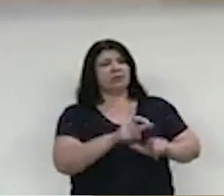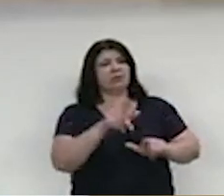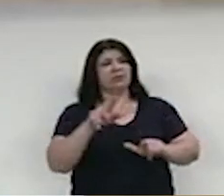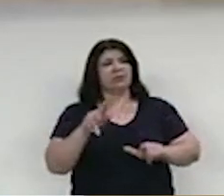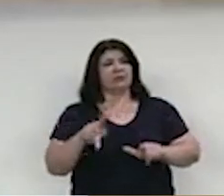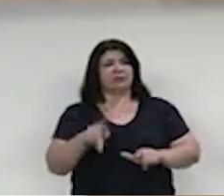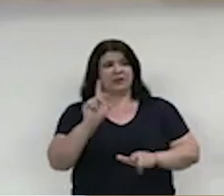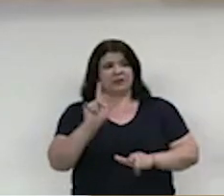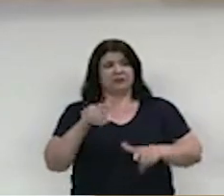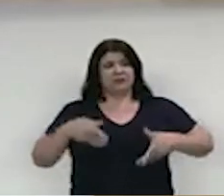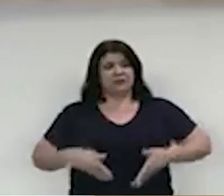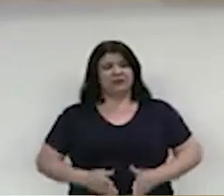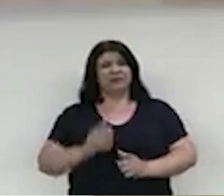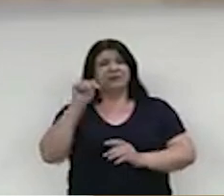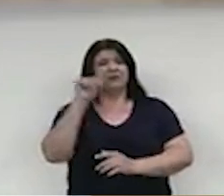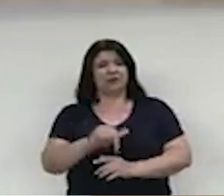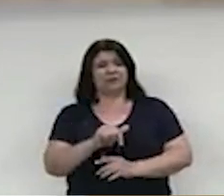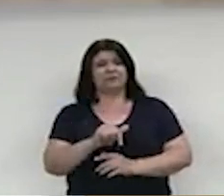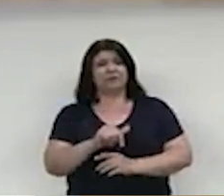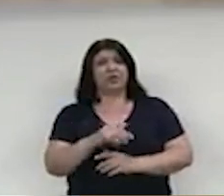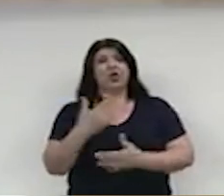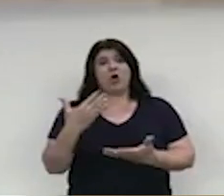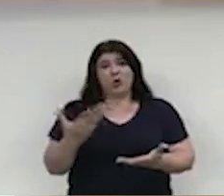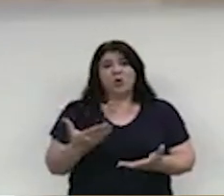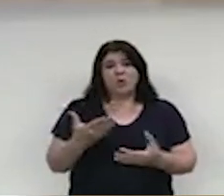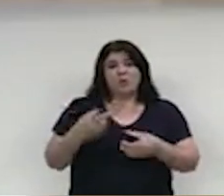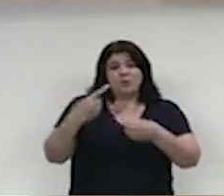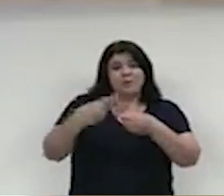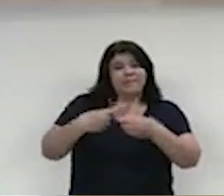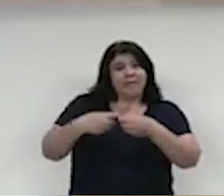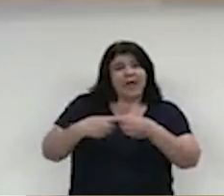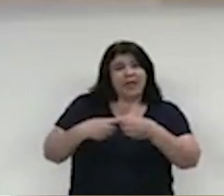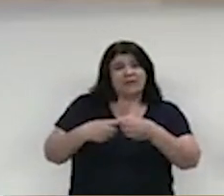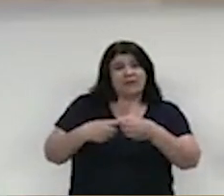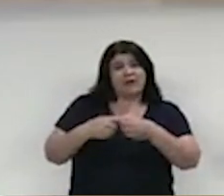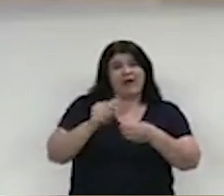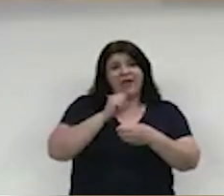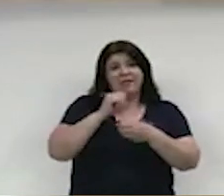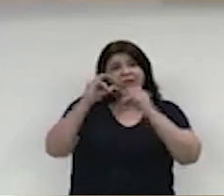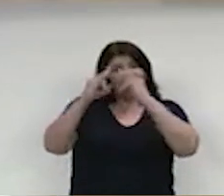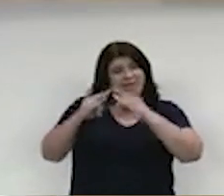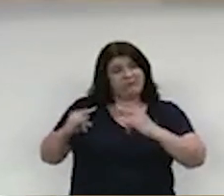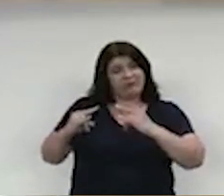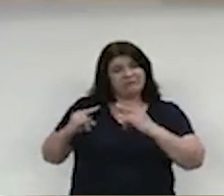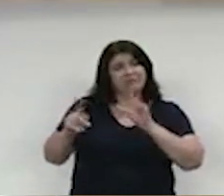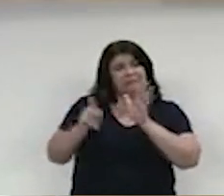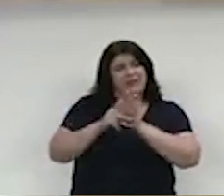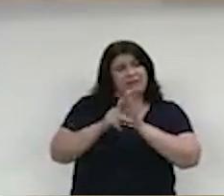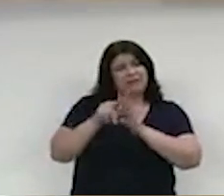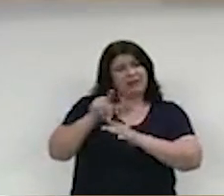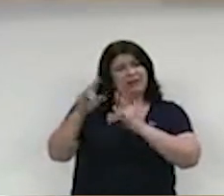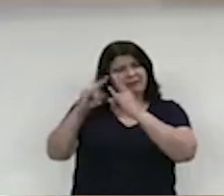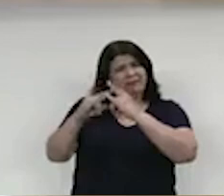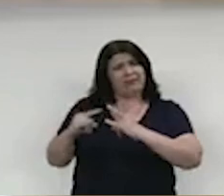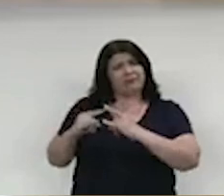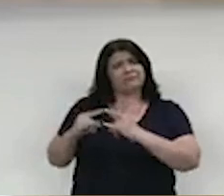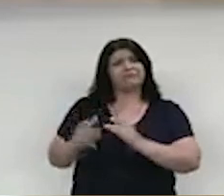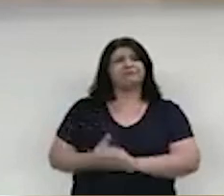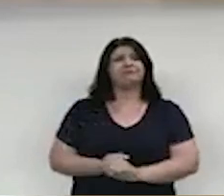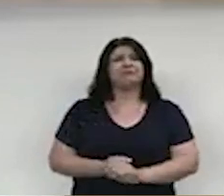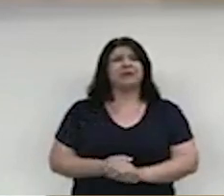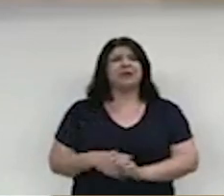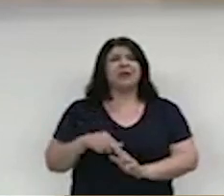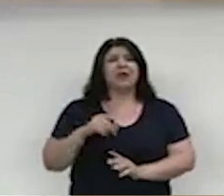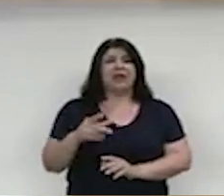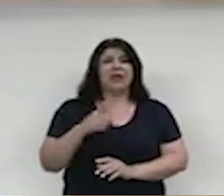nasceu em Praia Grande, quando nossa cidade era um bairro distante de São Vicente. Pai da Leonice, do Vitor, do João, suas